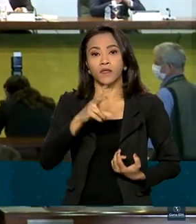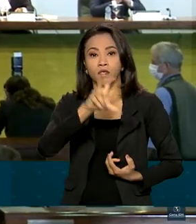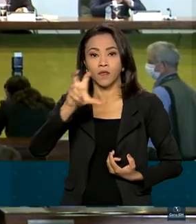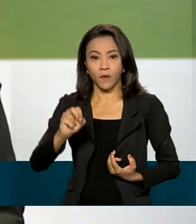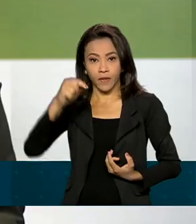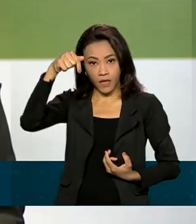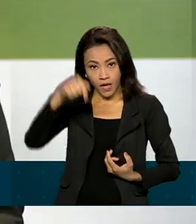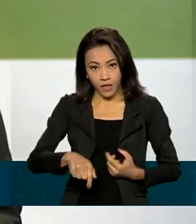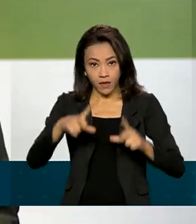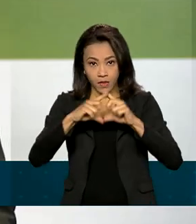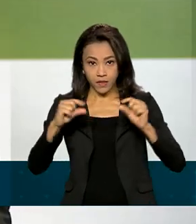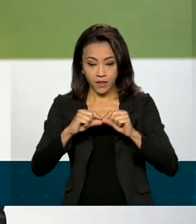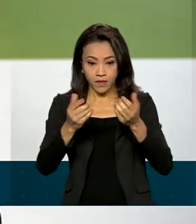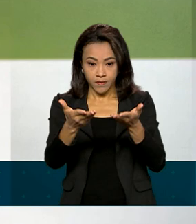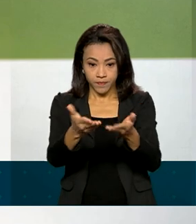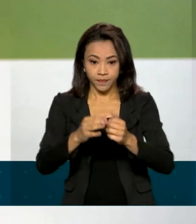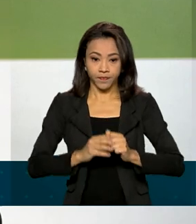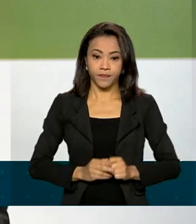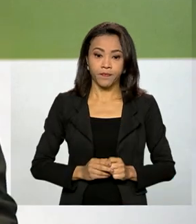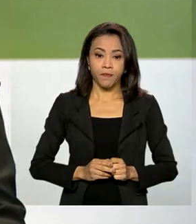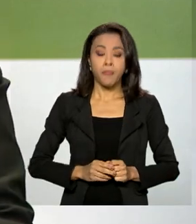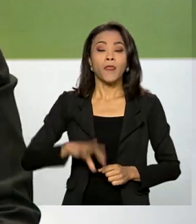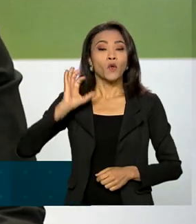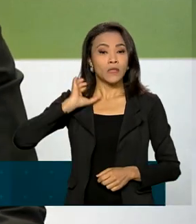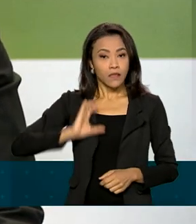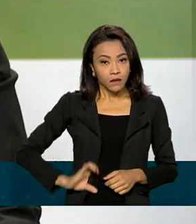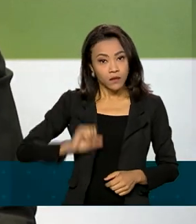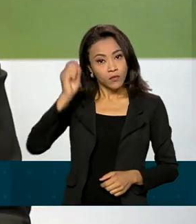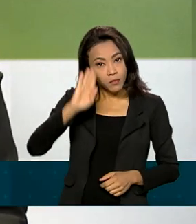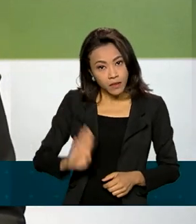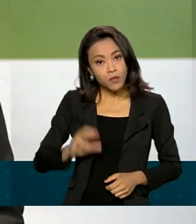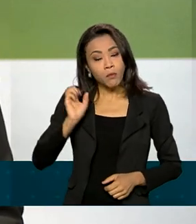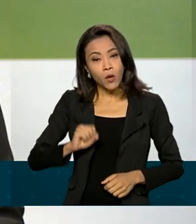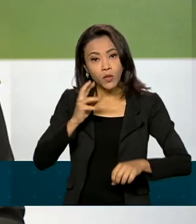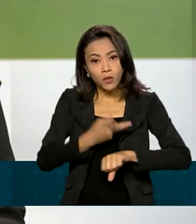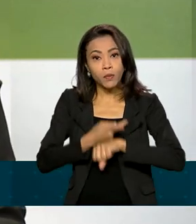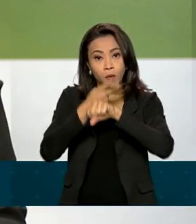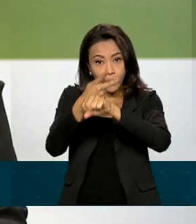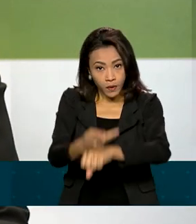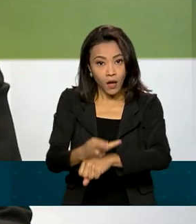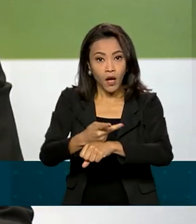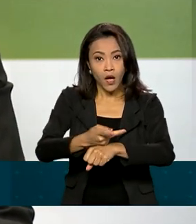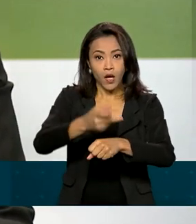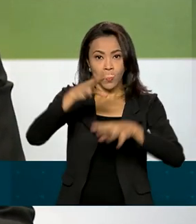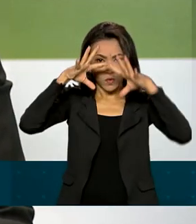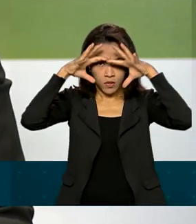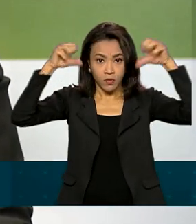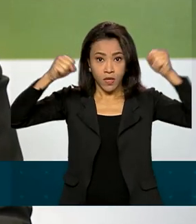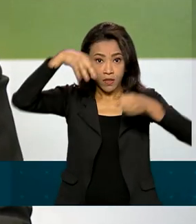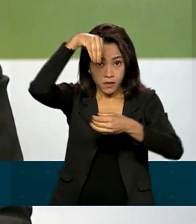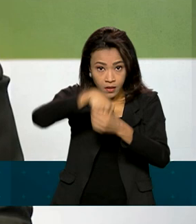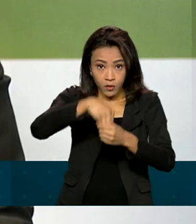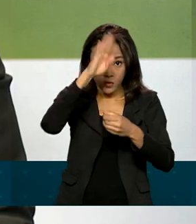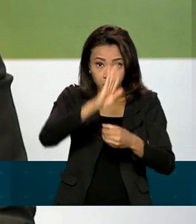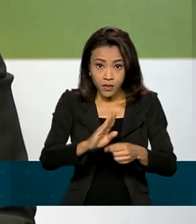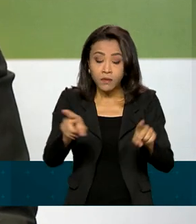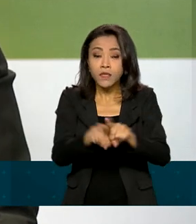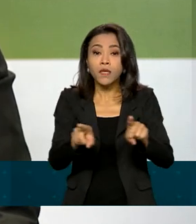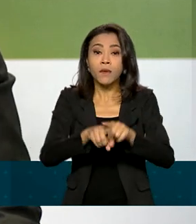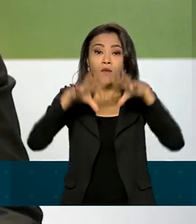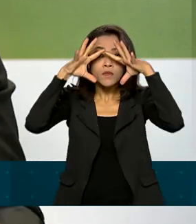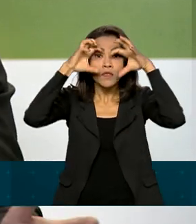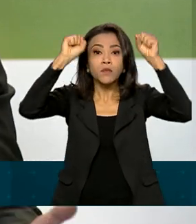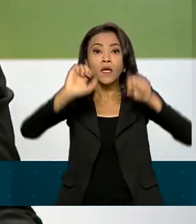Brasília. O cidadão brasileiro pode recorrer não apenas aos tribunais internos, mas também às cortes internacionais, uma vez que o